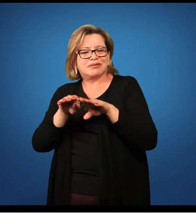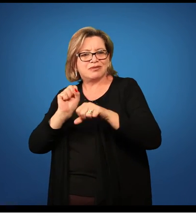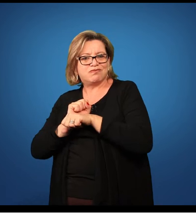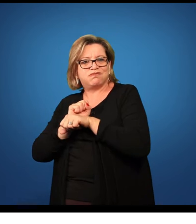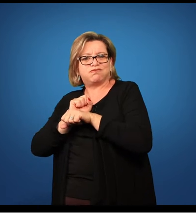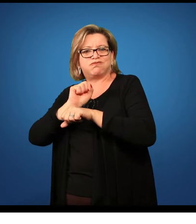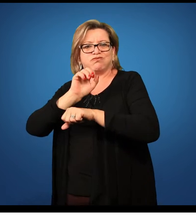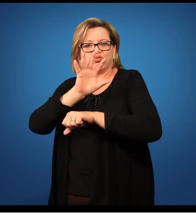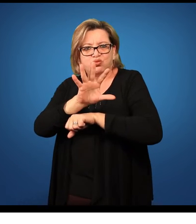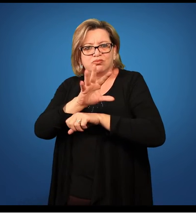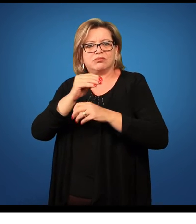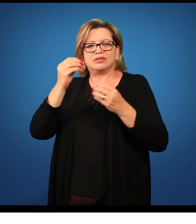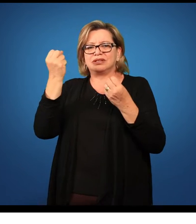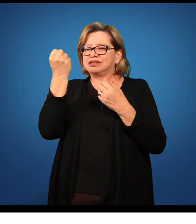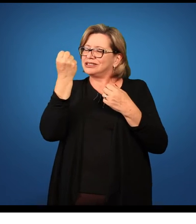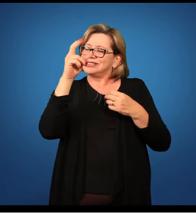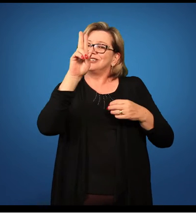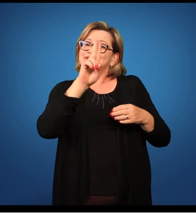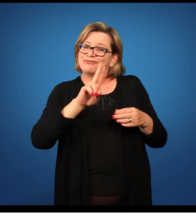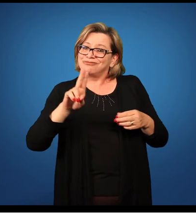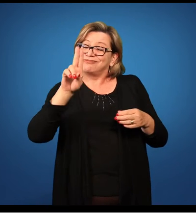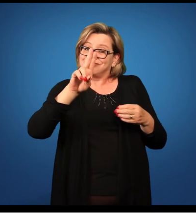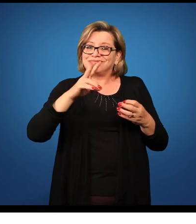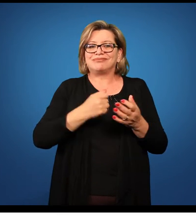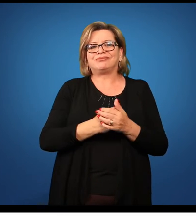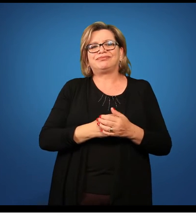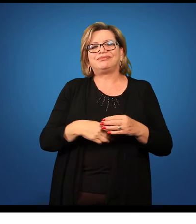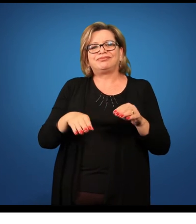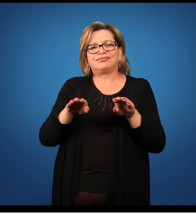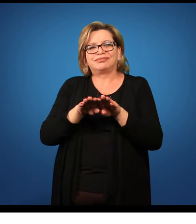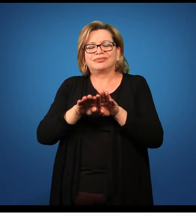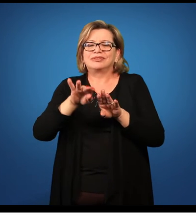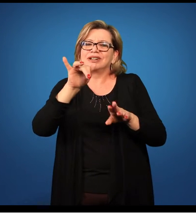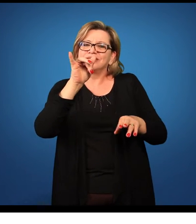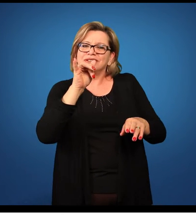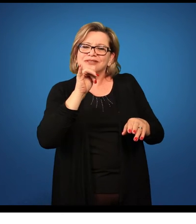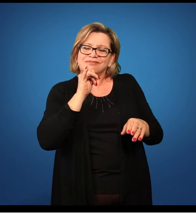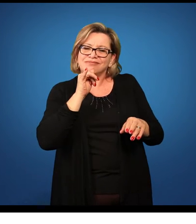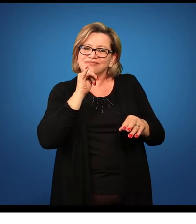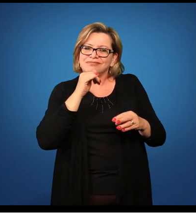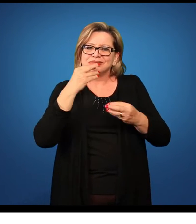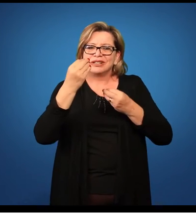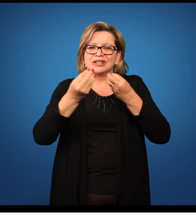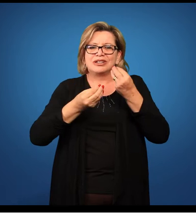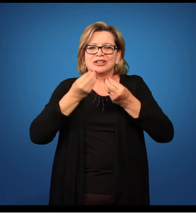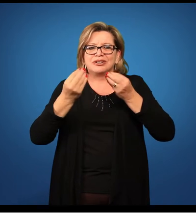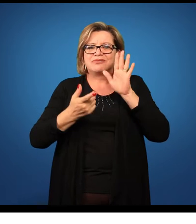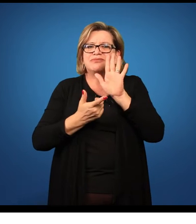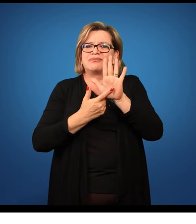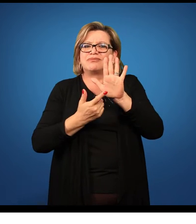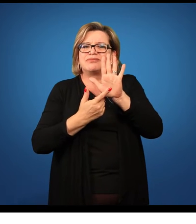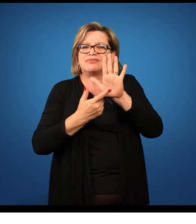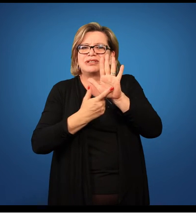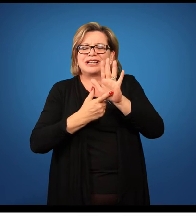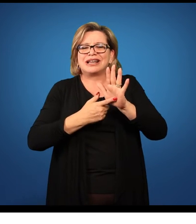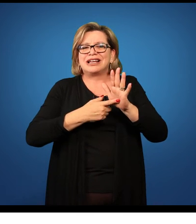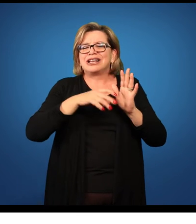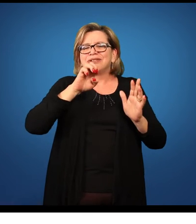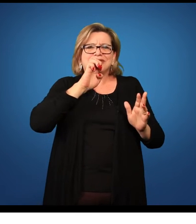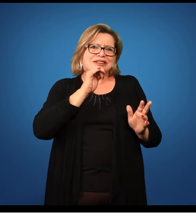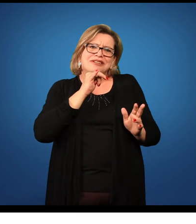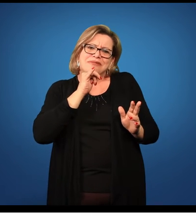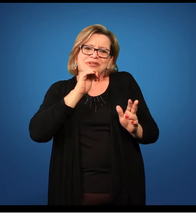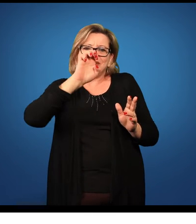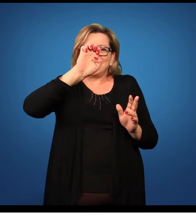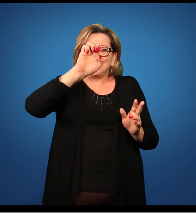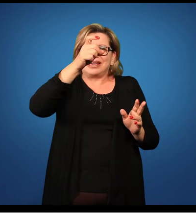data show, se vocês vão fazer uma projeção. Um exemplar de um exoesqueleto, por exemplo.